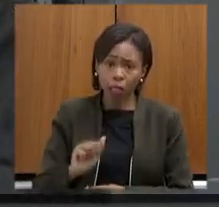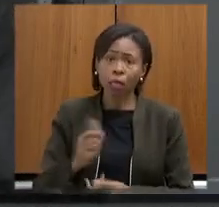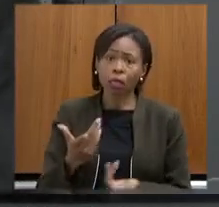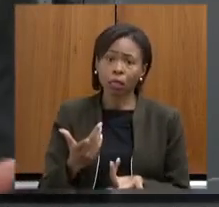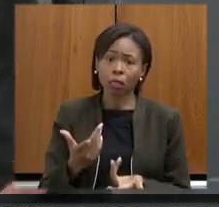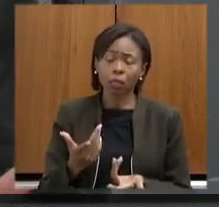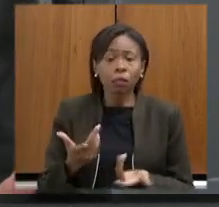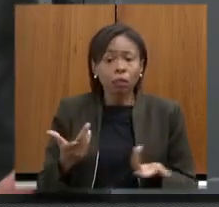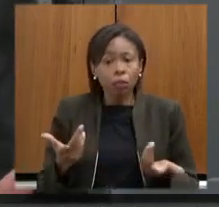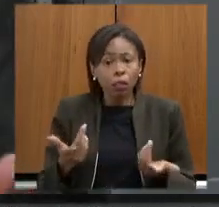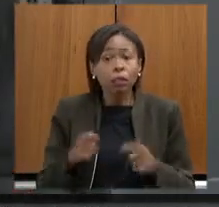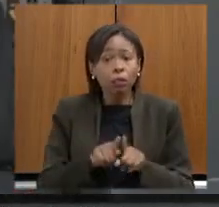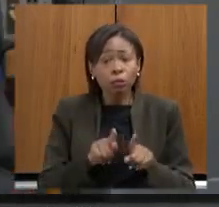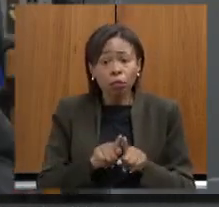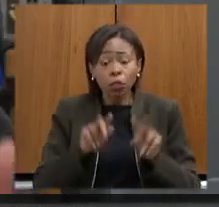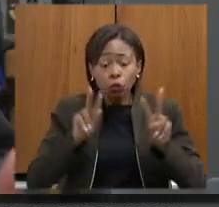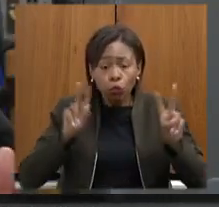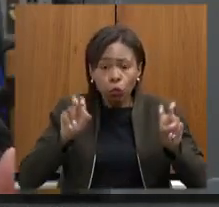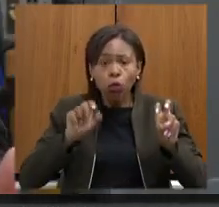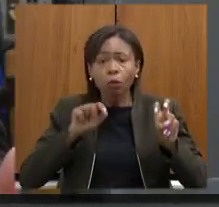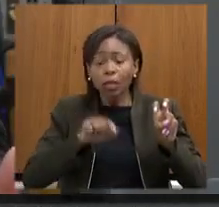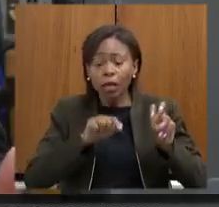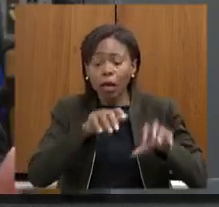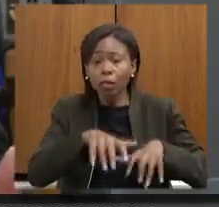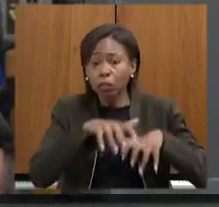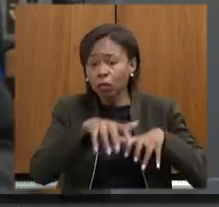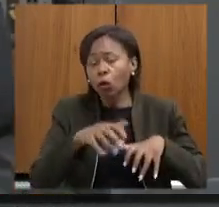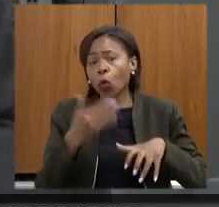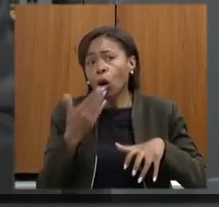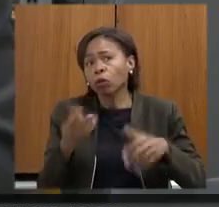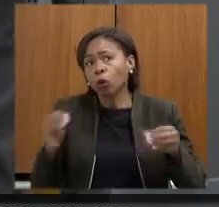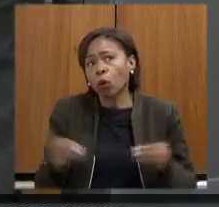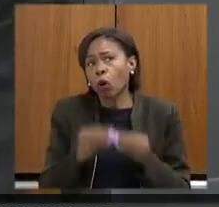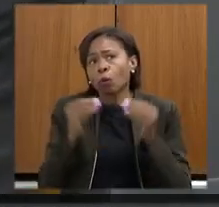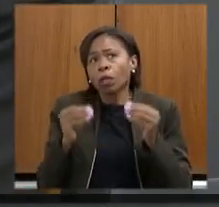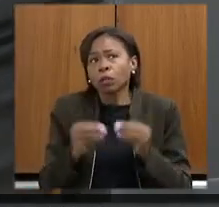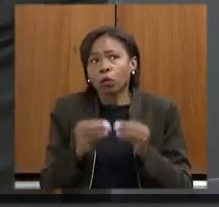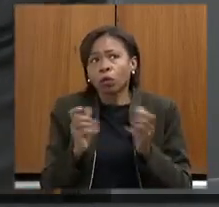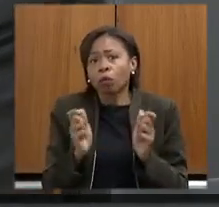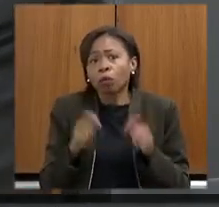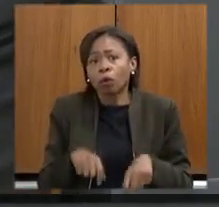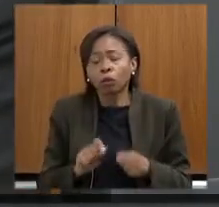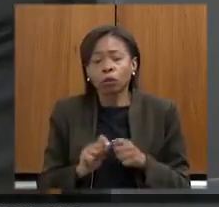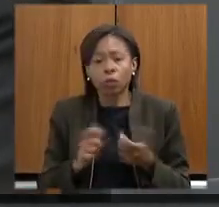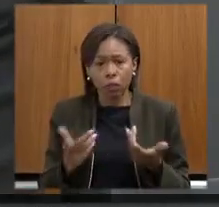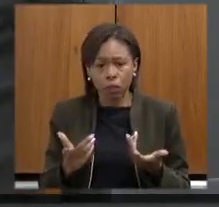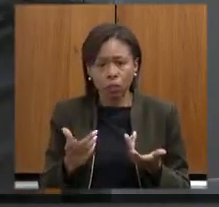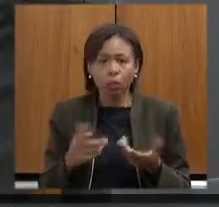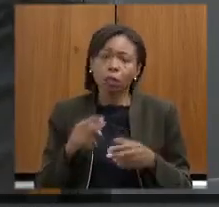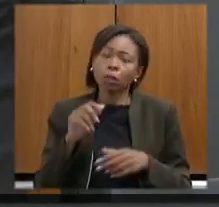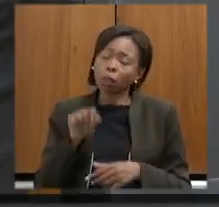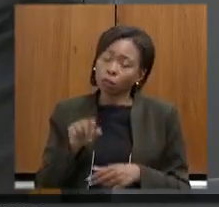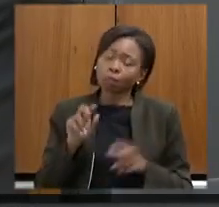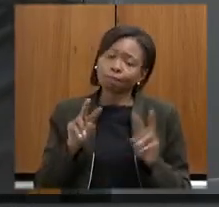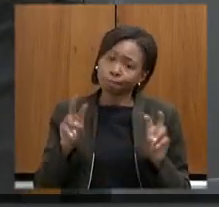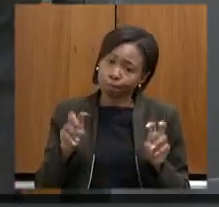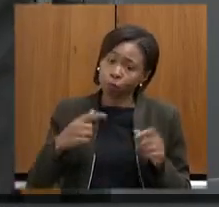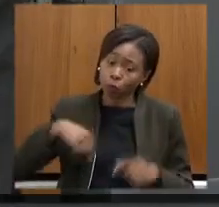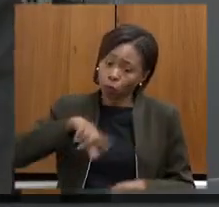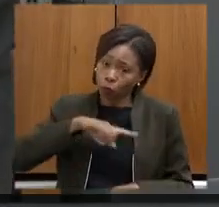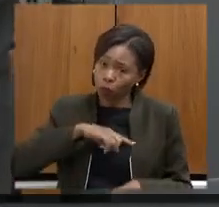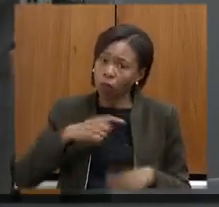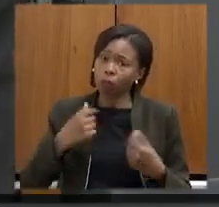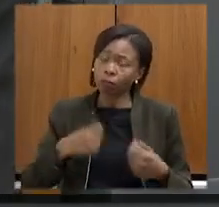inclusive a questão mineral as compensações podem ser feitas então é nesse sentido que eu acho que nós deveríamos